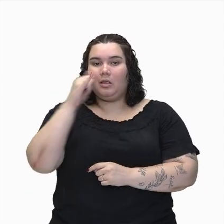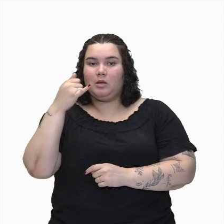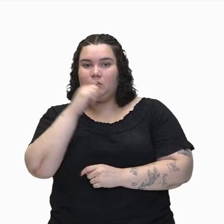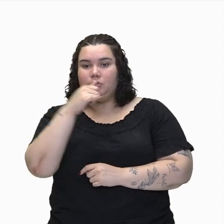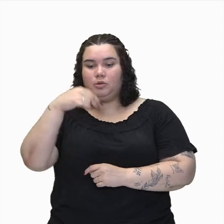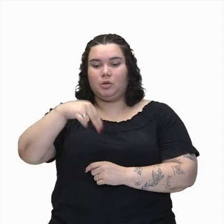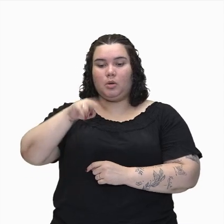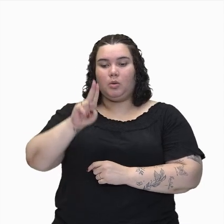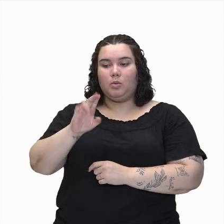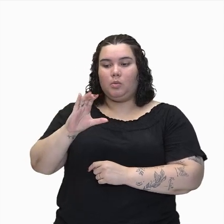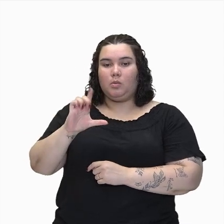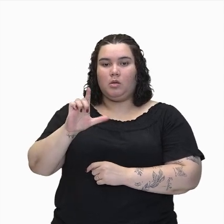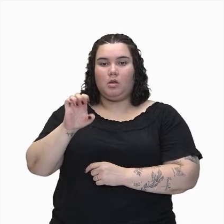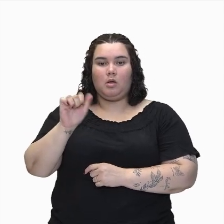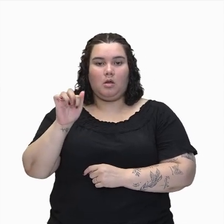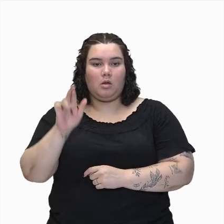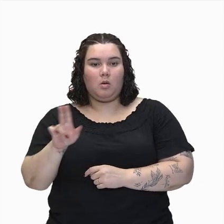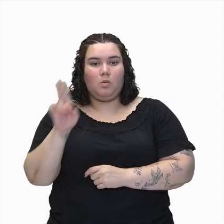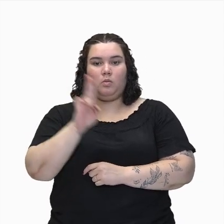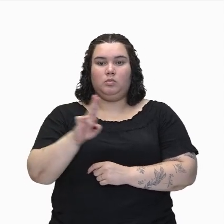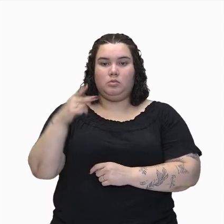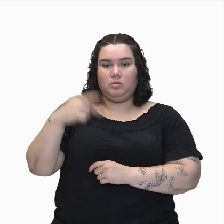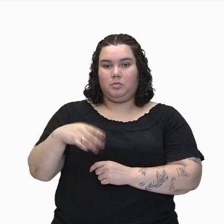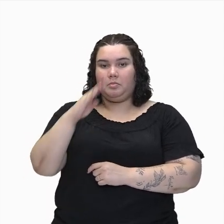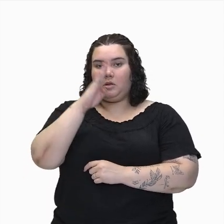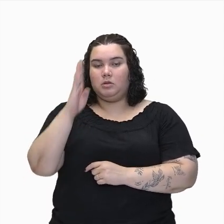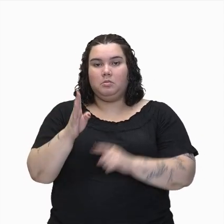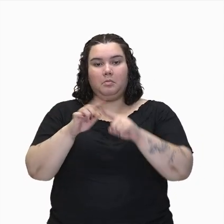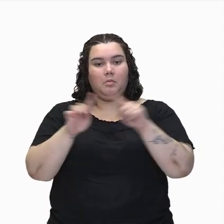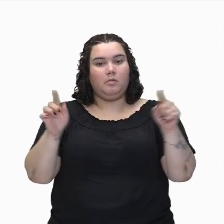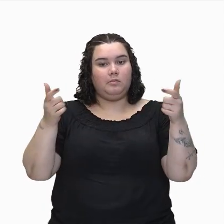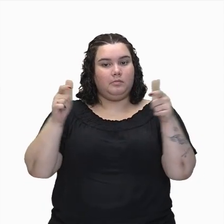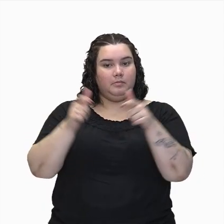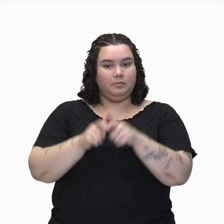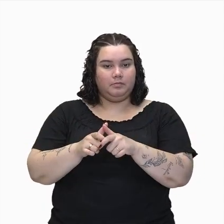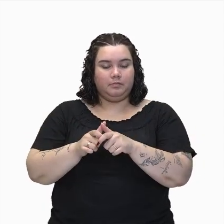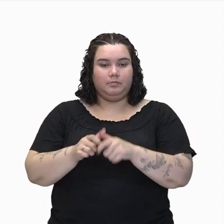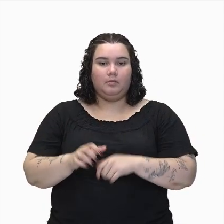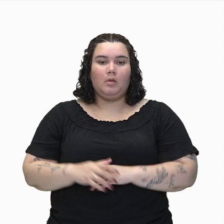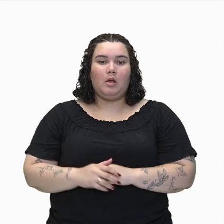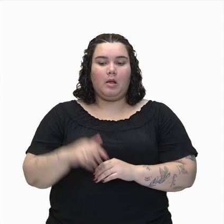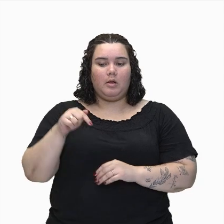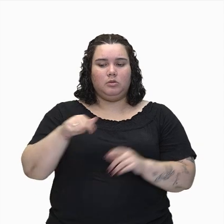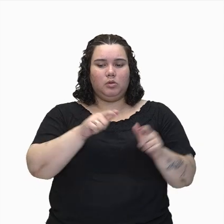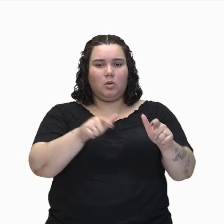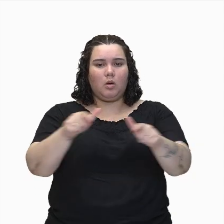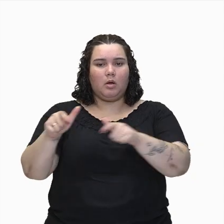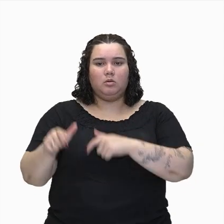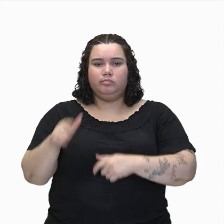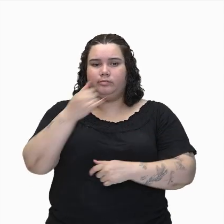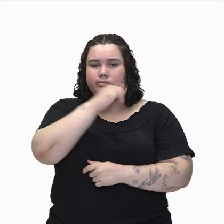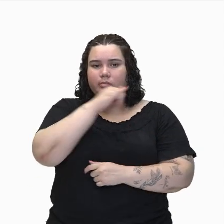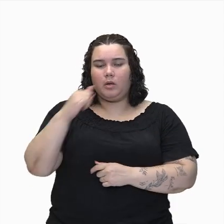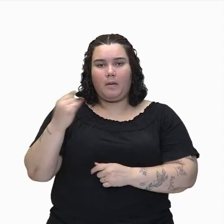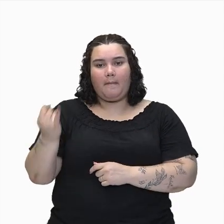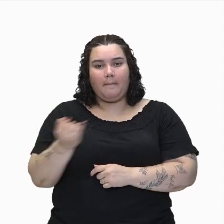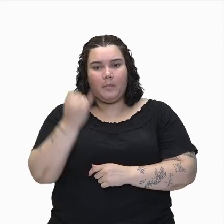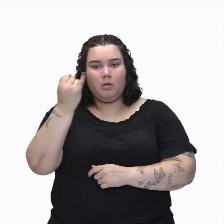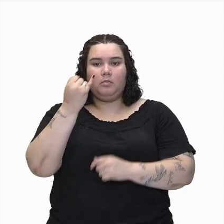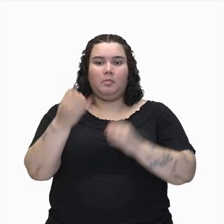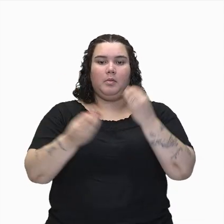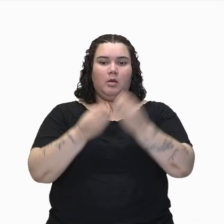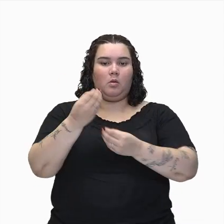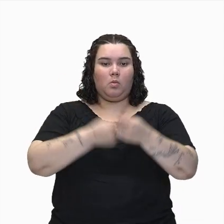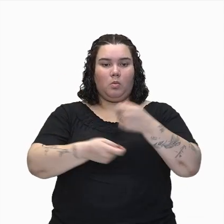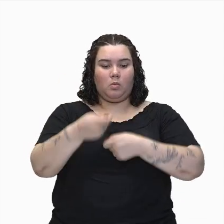sim, no Brasil, só que em menor escala, tá, pessoal? As fontes de energia são de extrema importância para o desenvolvimento